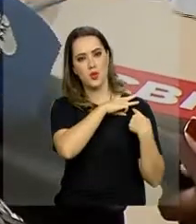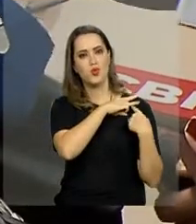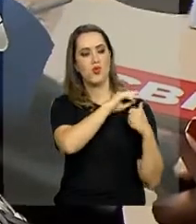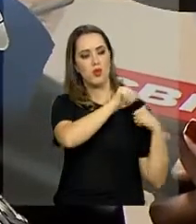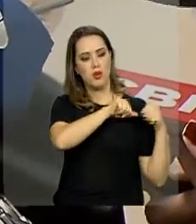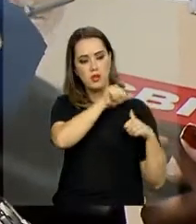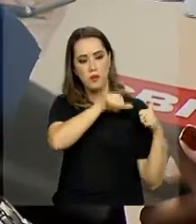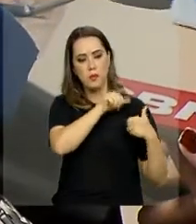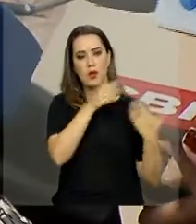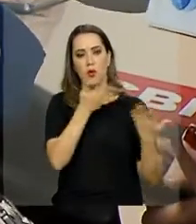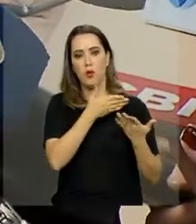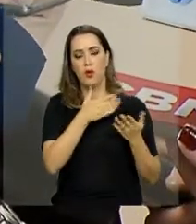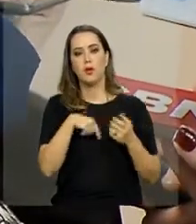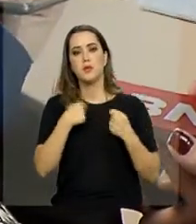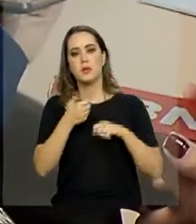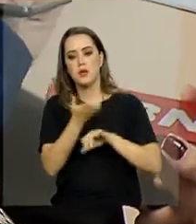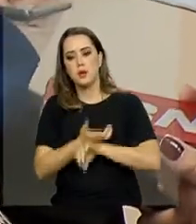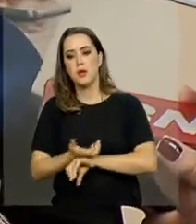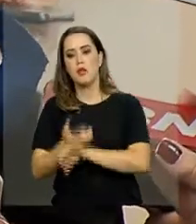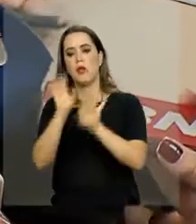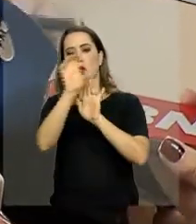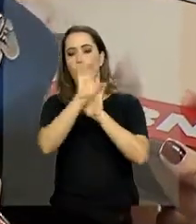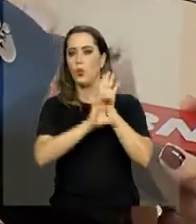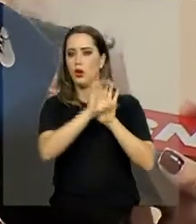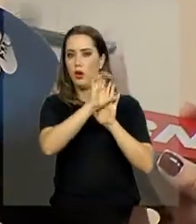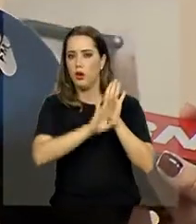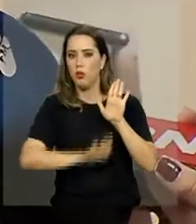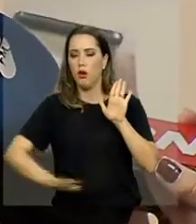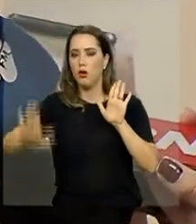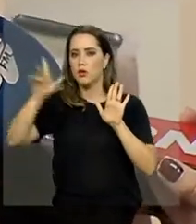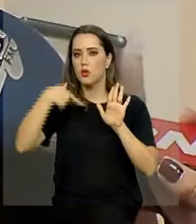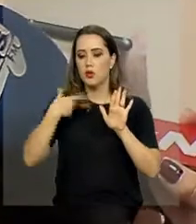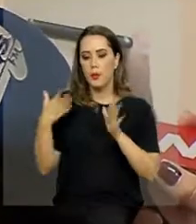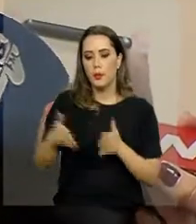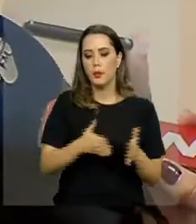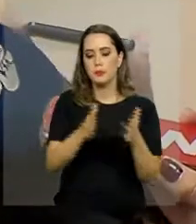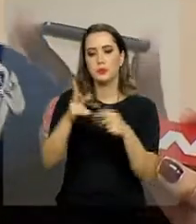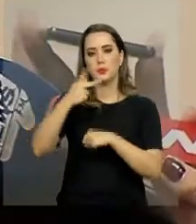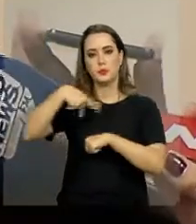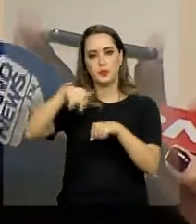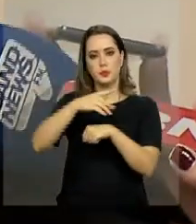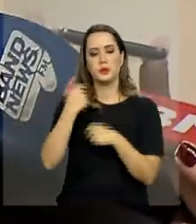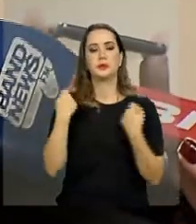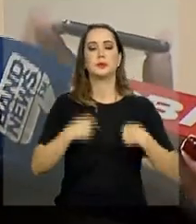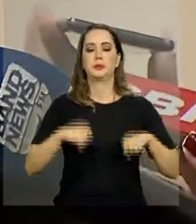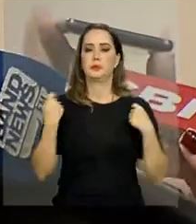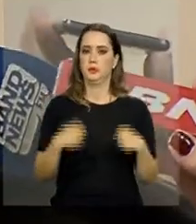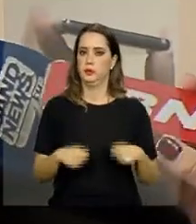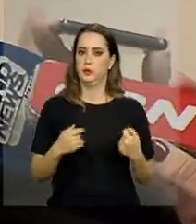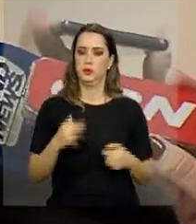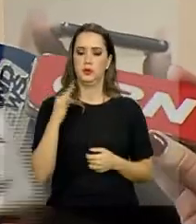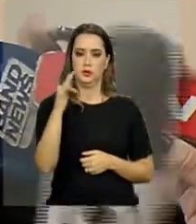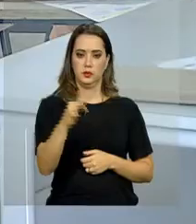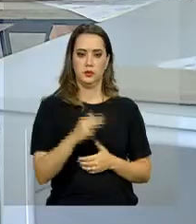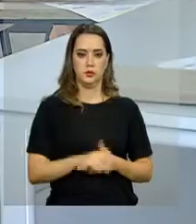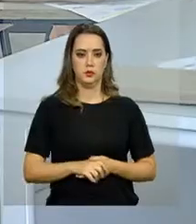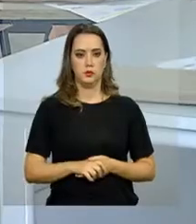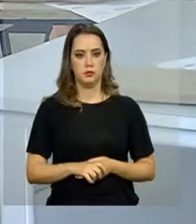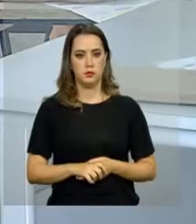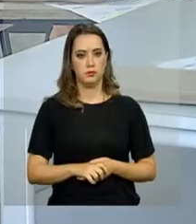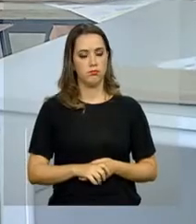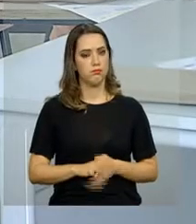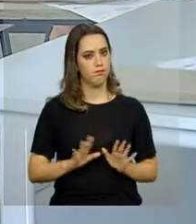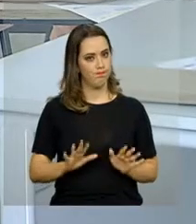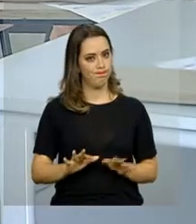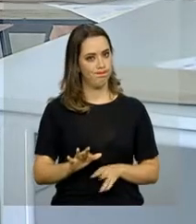avançar com a base nacional do ensino médio agora para dar um norte para o país, para o que a gente precisa para o ensino médio brasileiro. Já